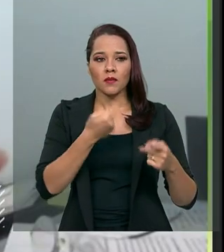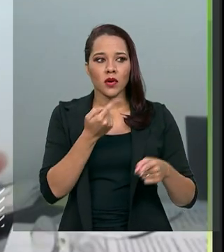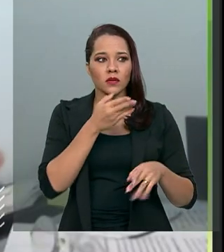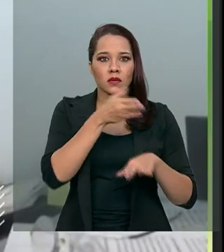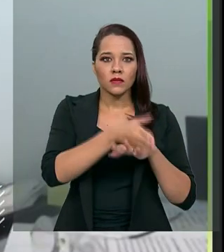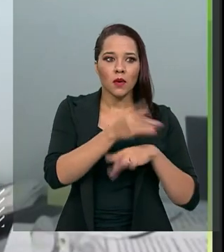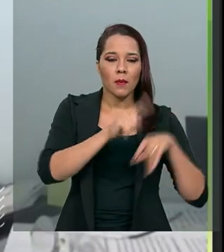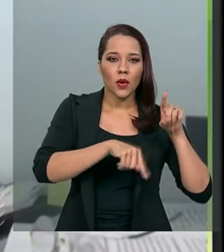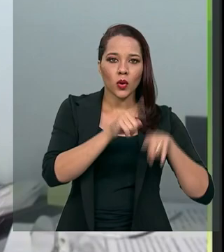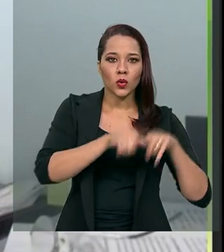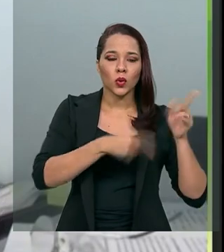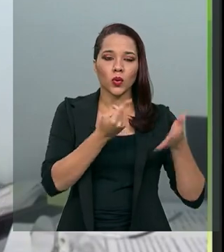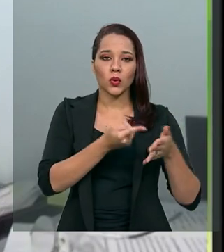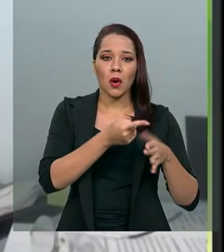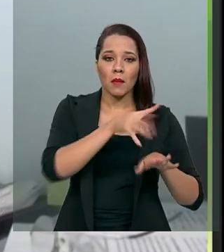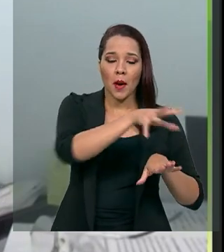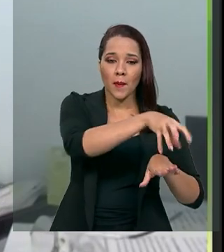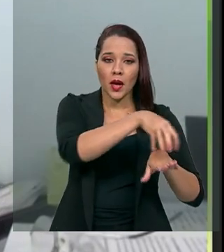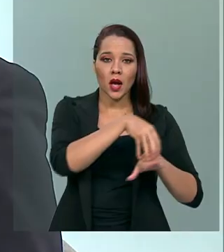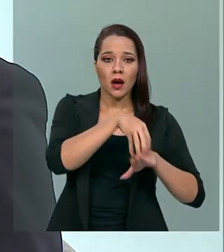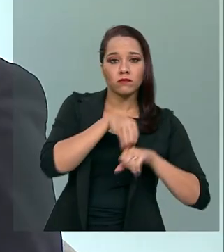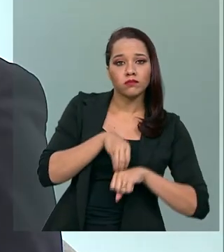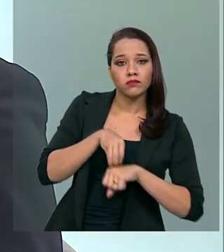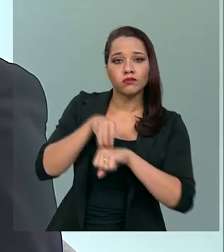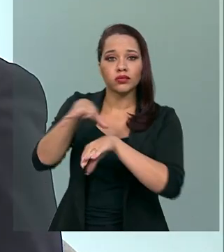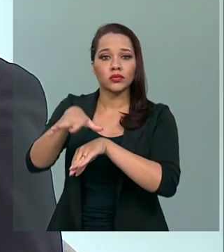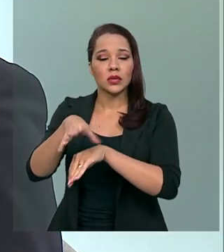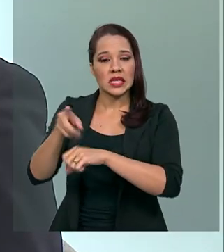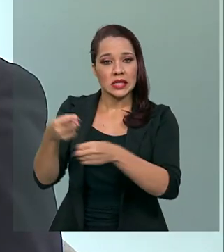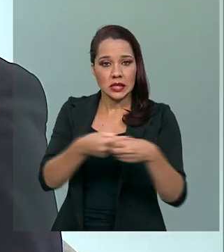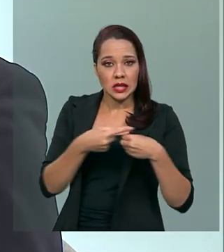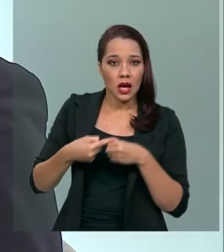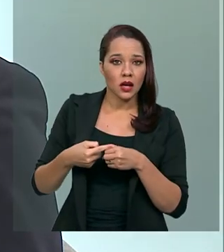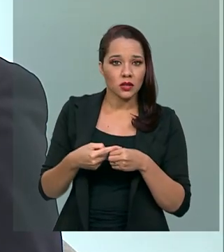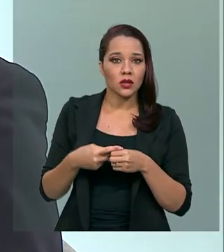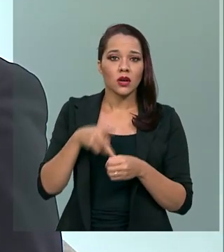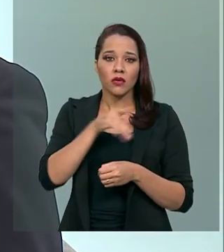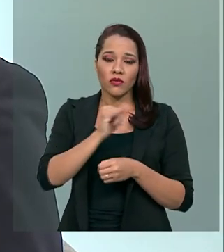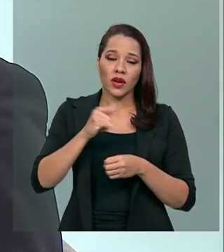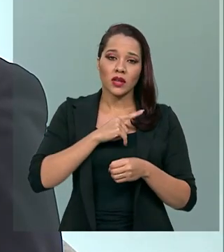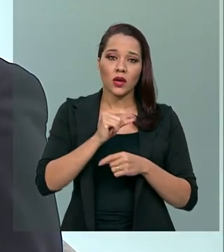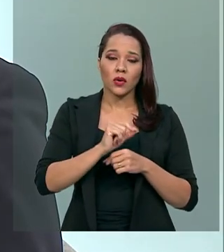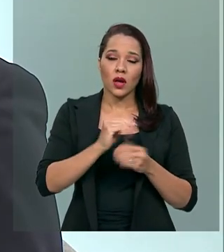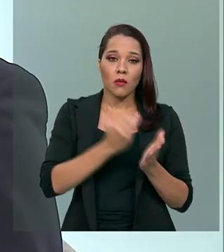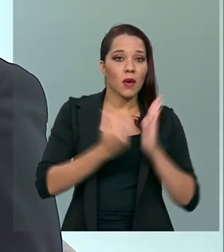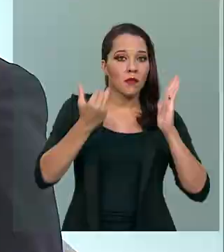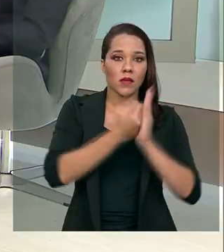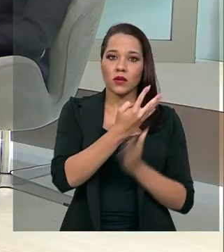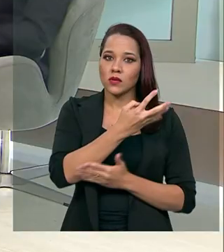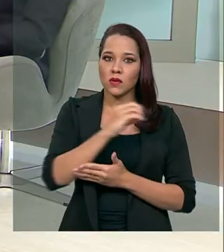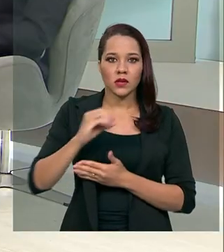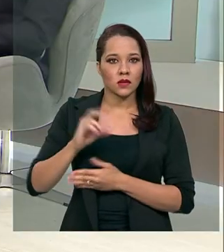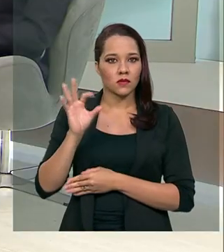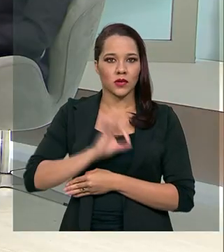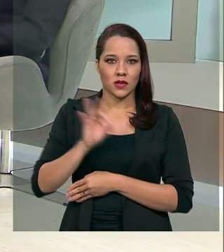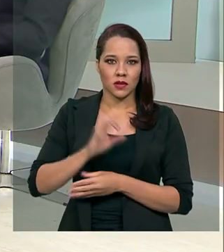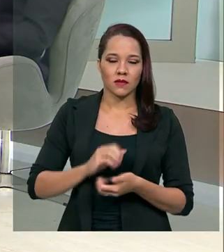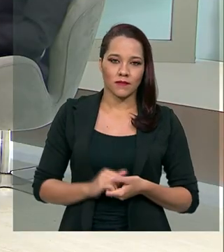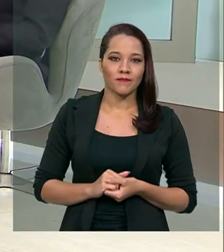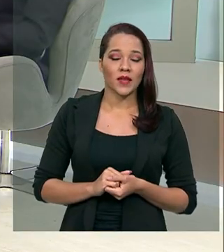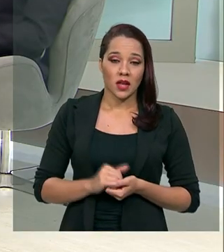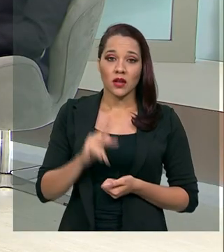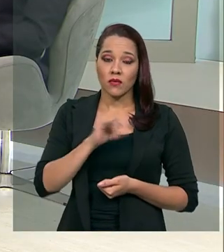campo, para distribuir nas cidades, você tem um incremento de 400%. Vai onerar